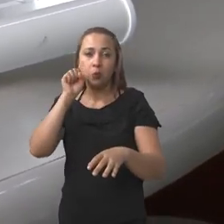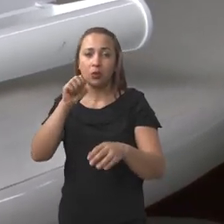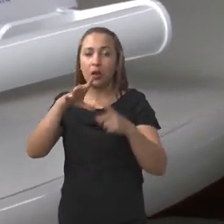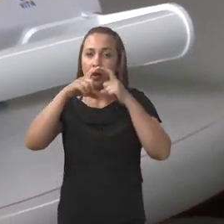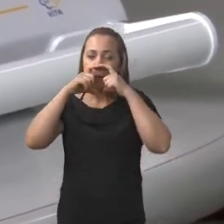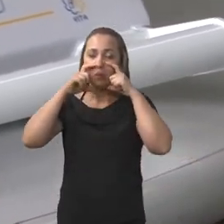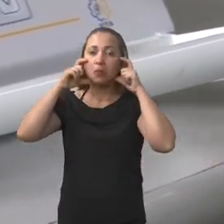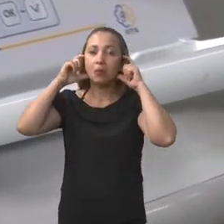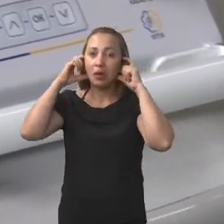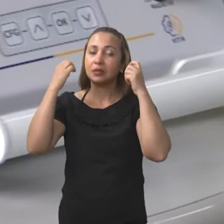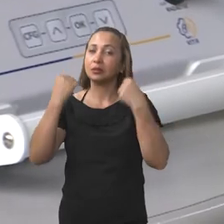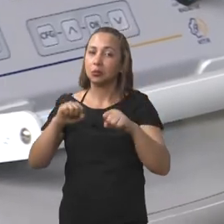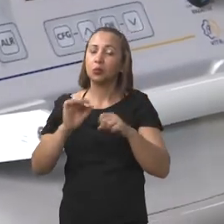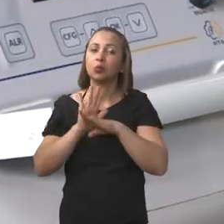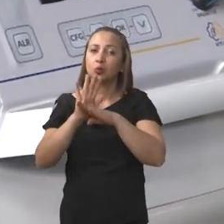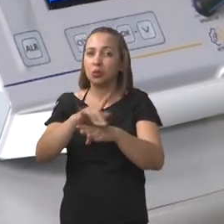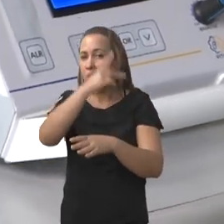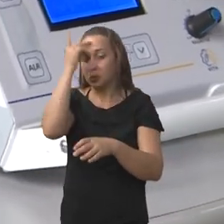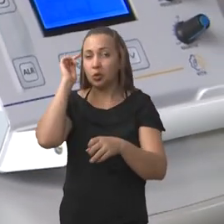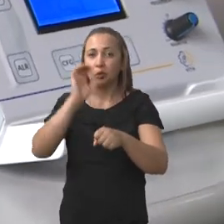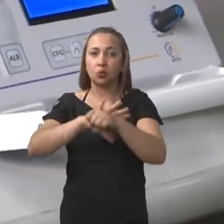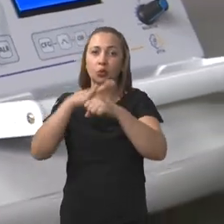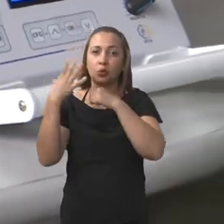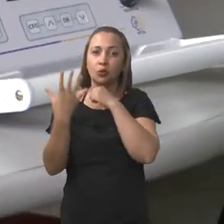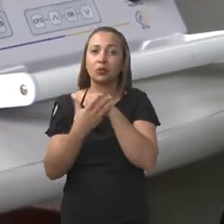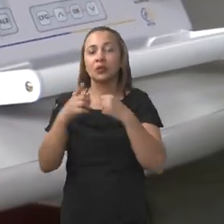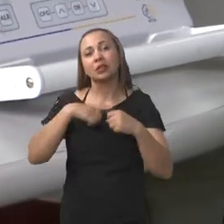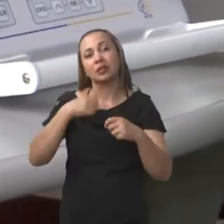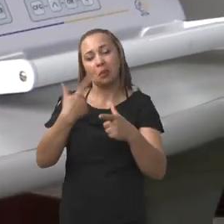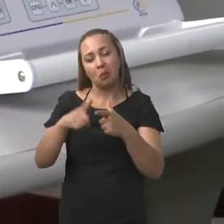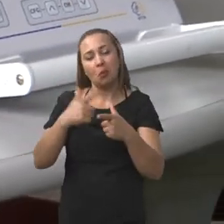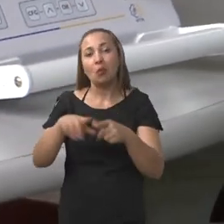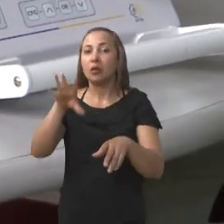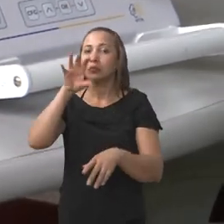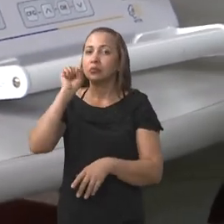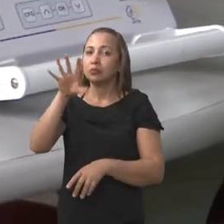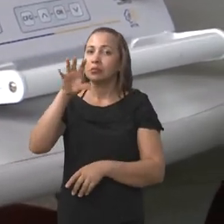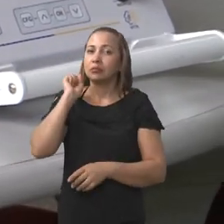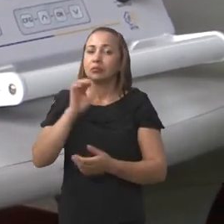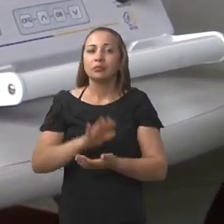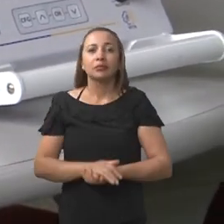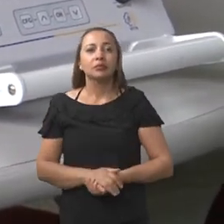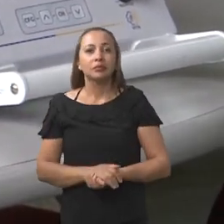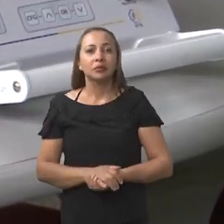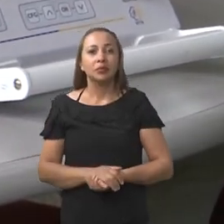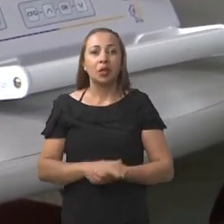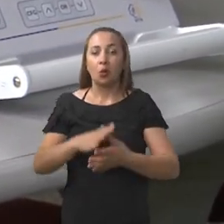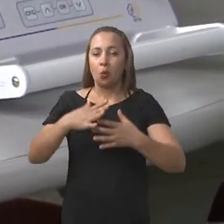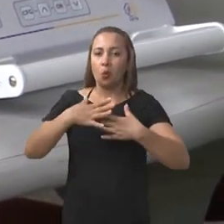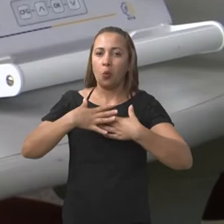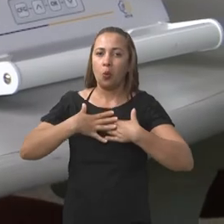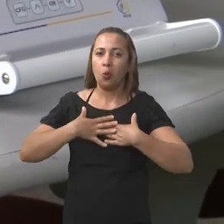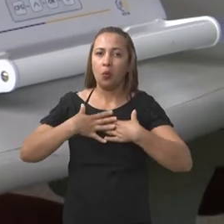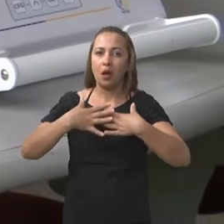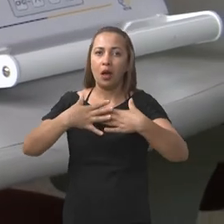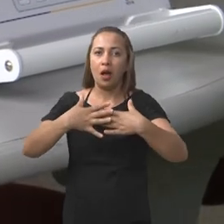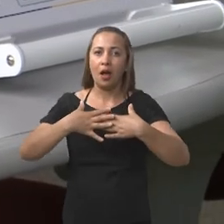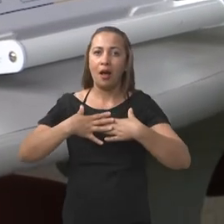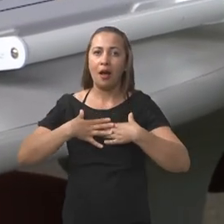pretende ajudar pacientes da Covid-19 com problemas de respiração. O reanimador